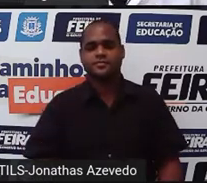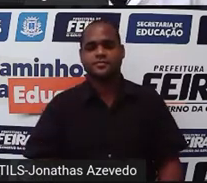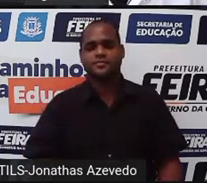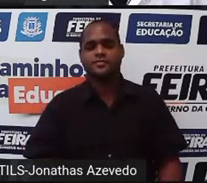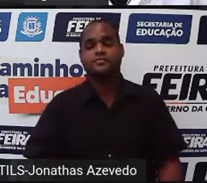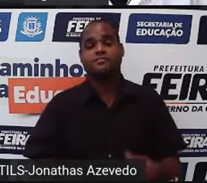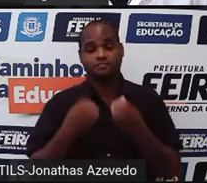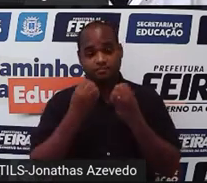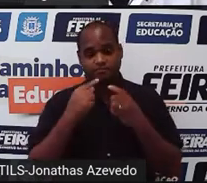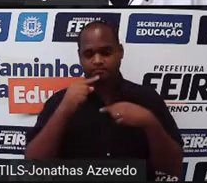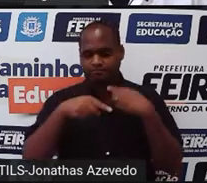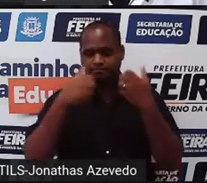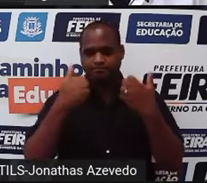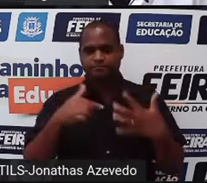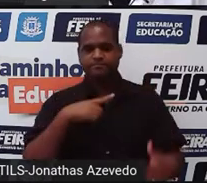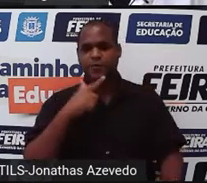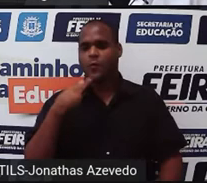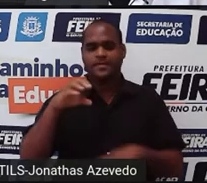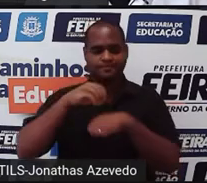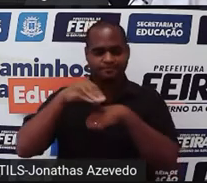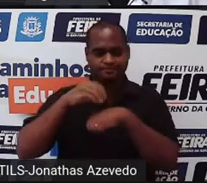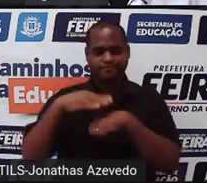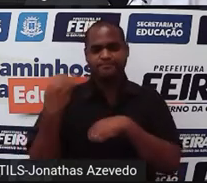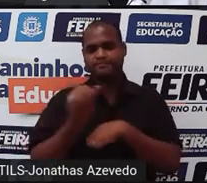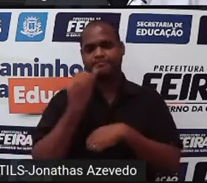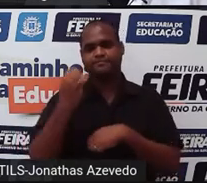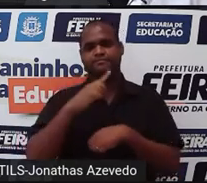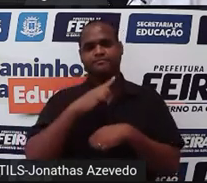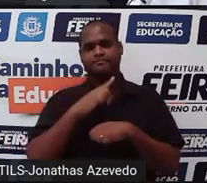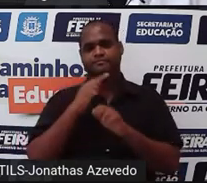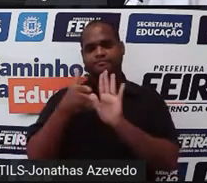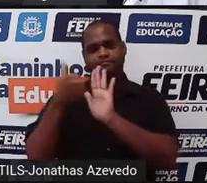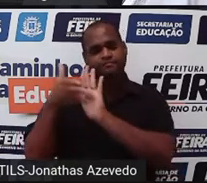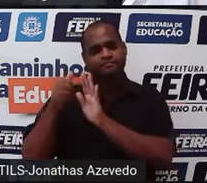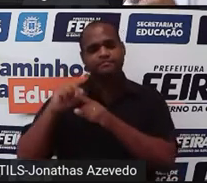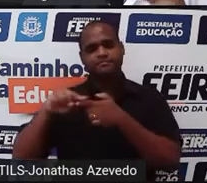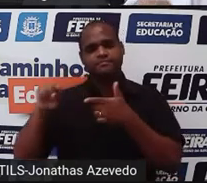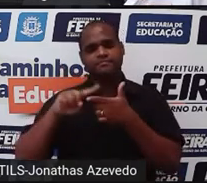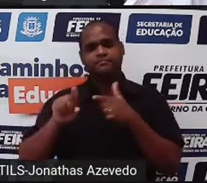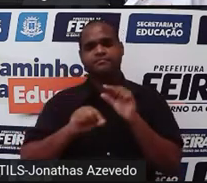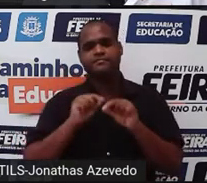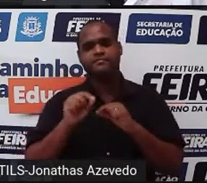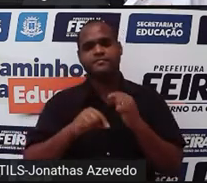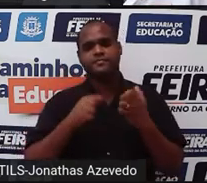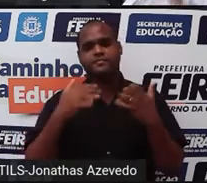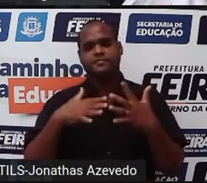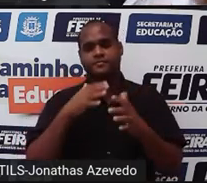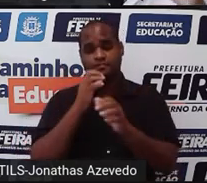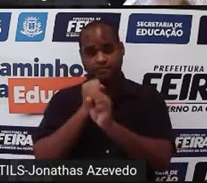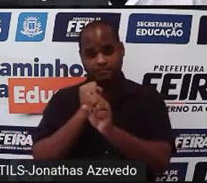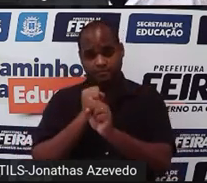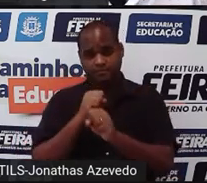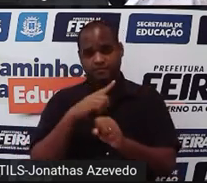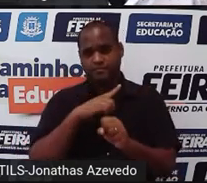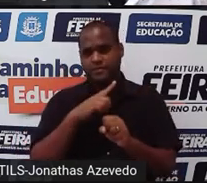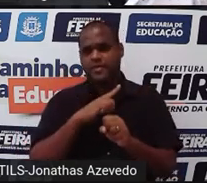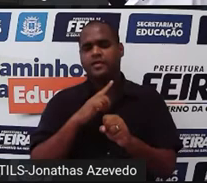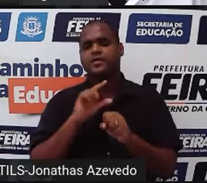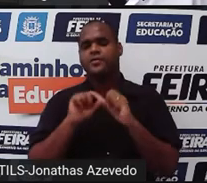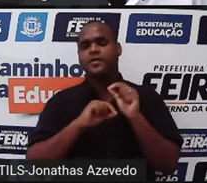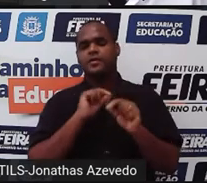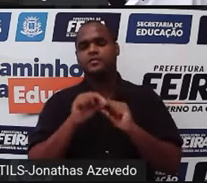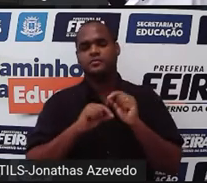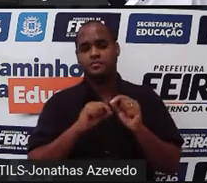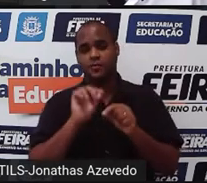Bom, depois disso, qual é a outra informação importante que a gente tira ali do problema? Que no total, para fazer os cubos e as pirâmides,